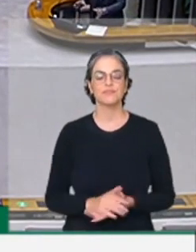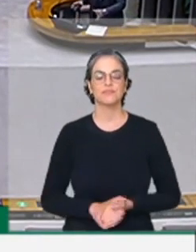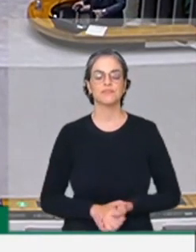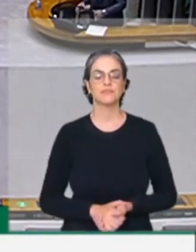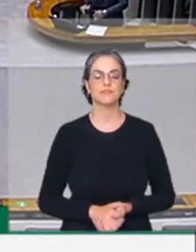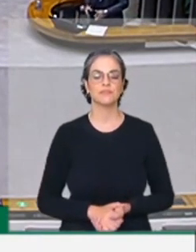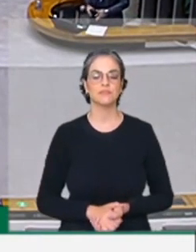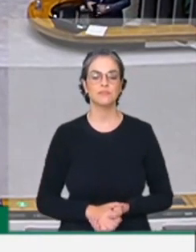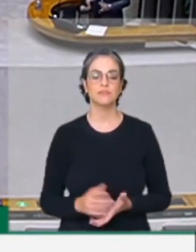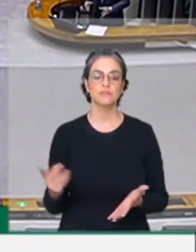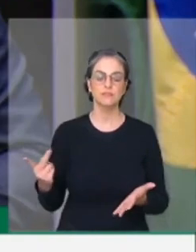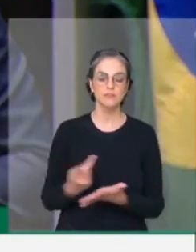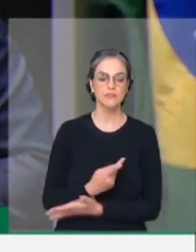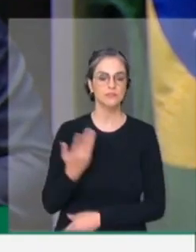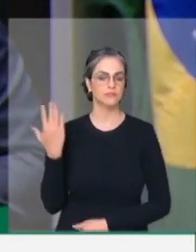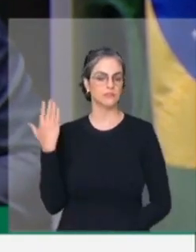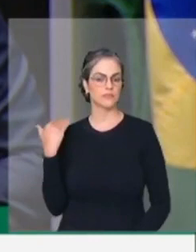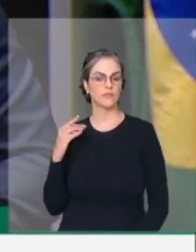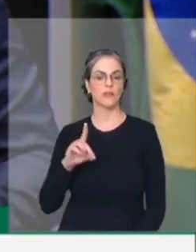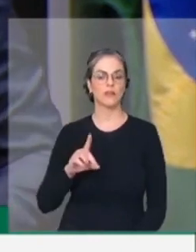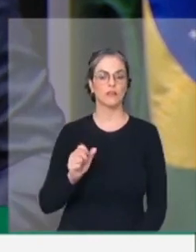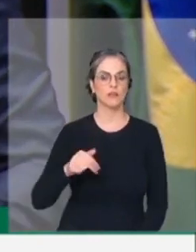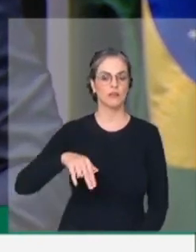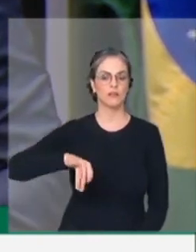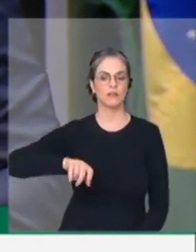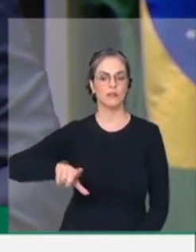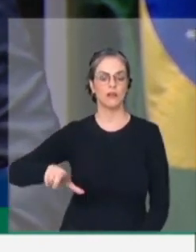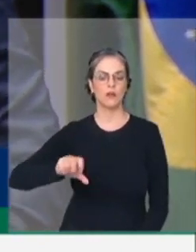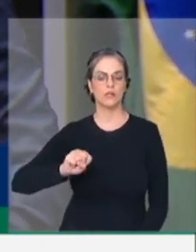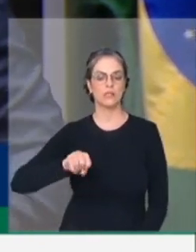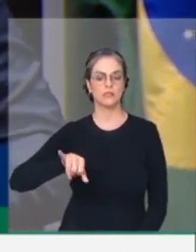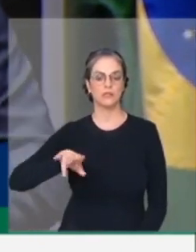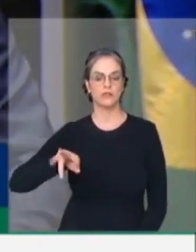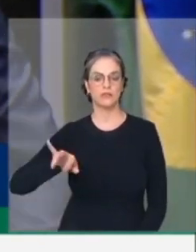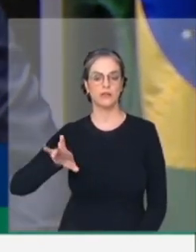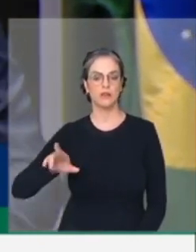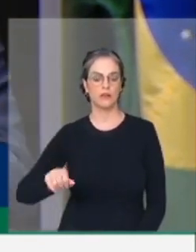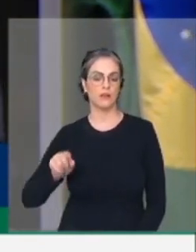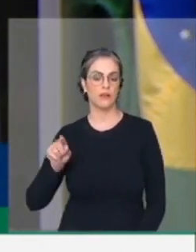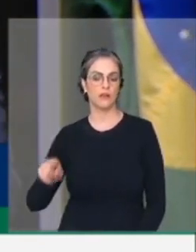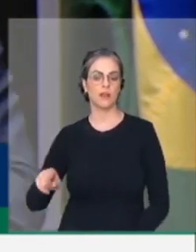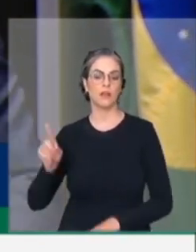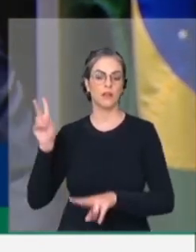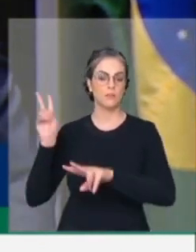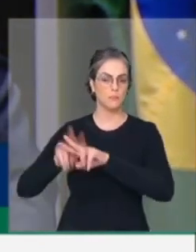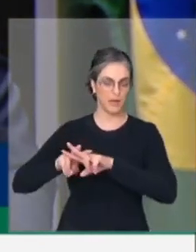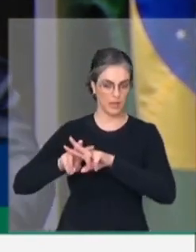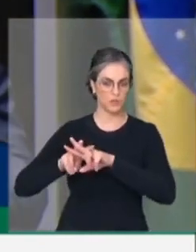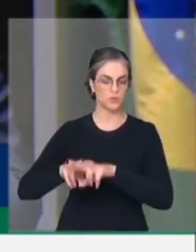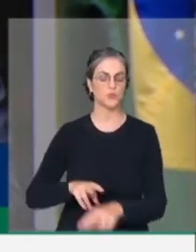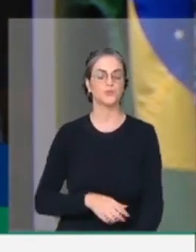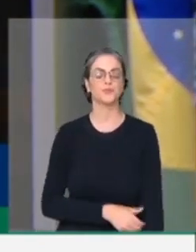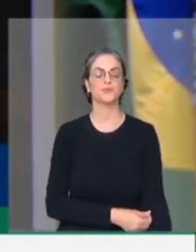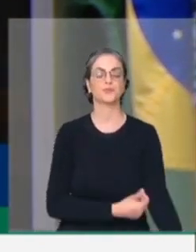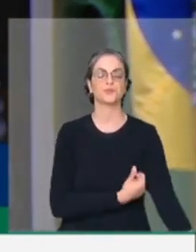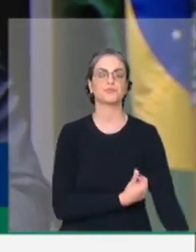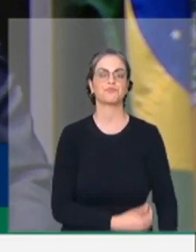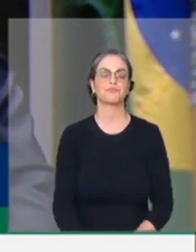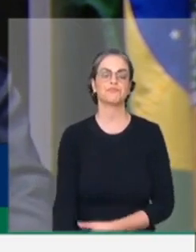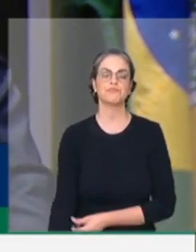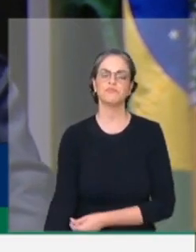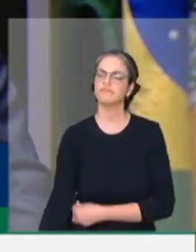depois do caso Daniel Silveira, que houve a sua prisão flagrantemente ilegal,